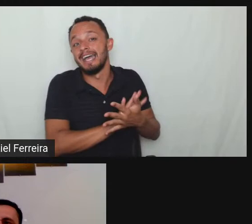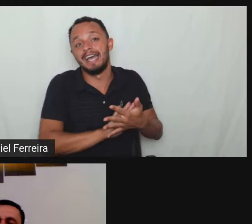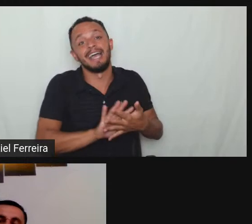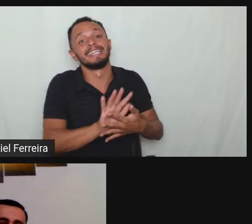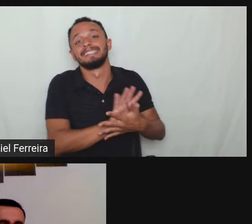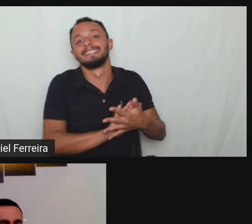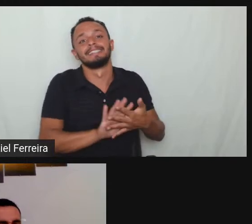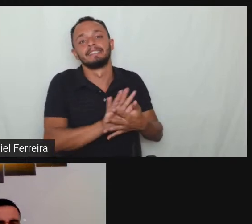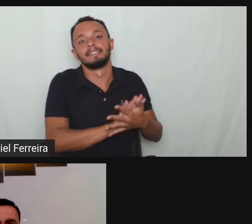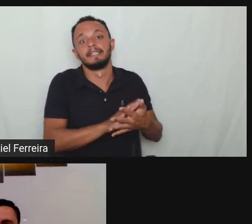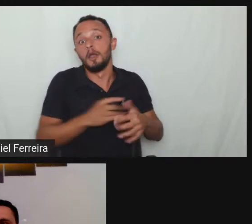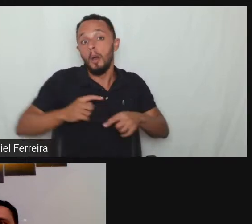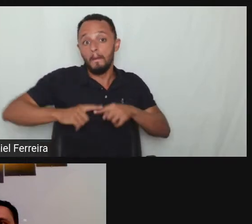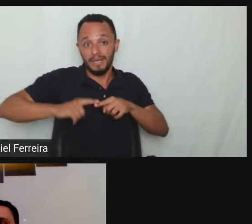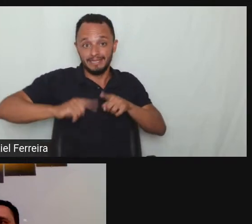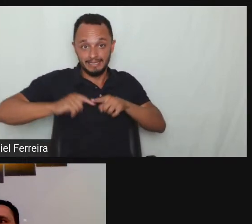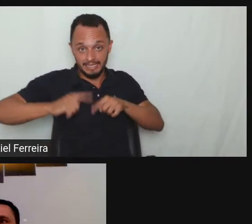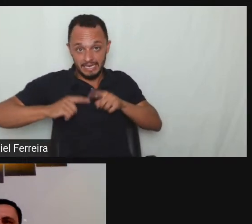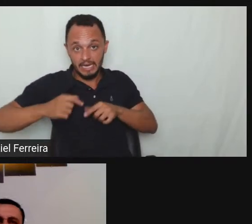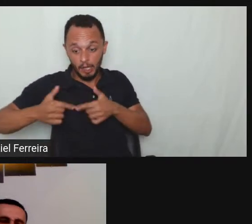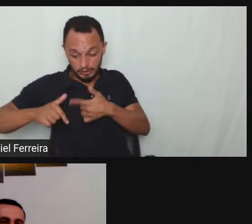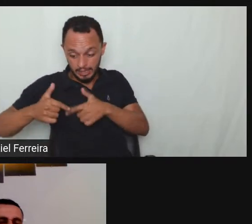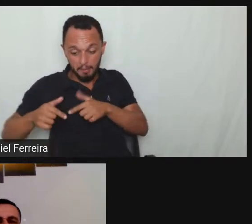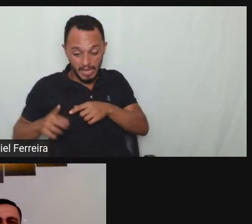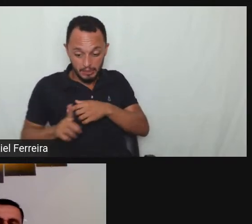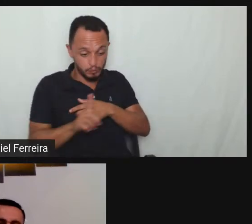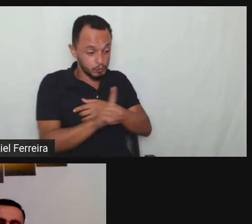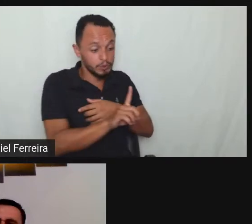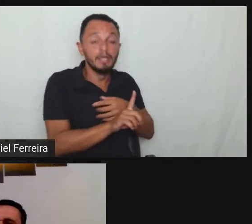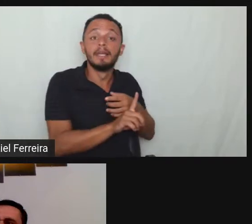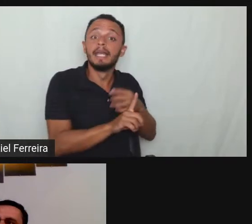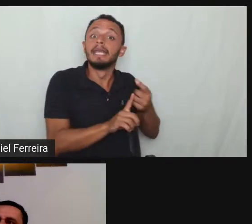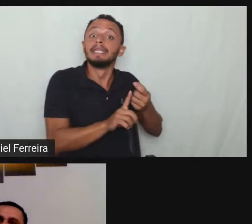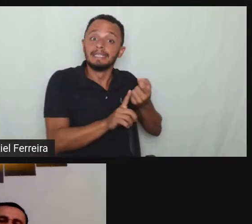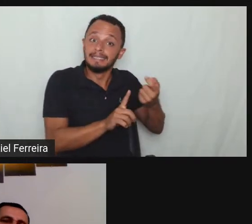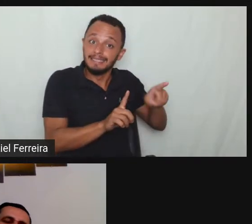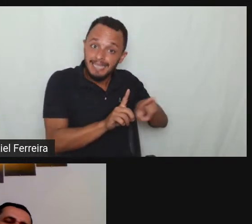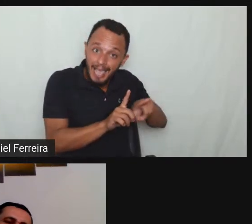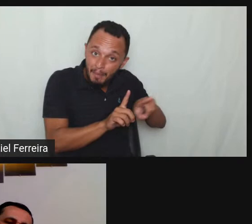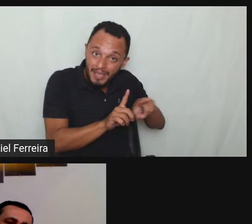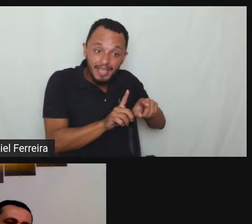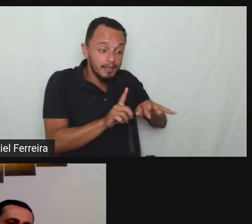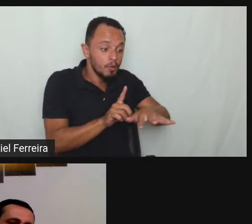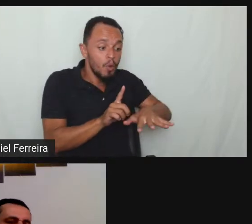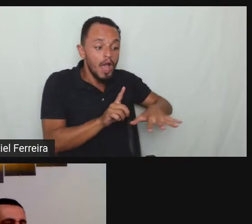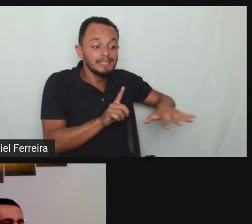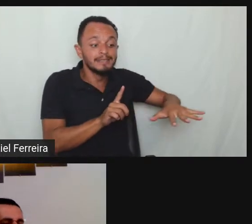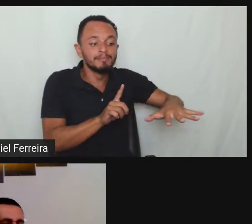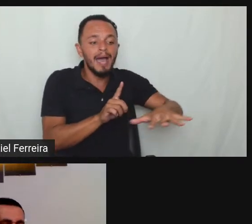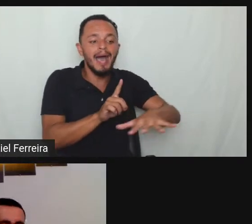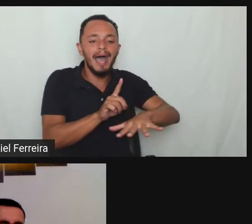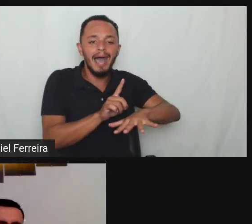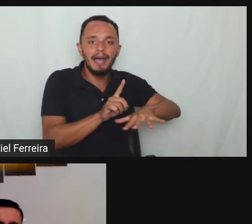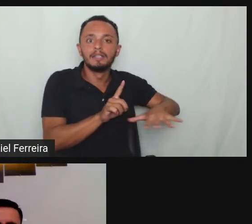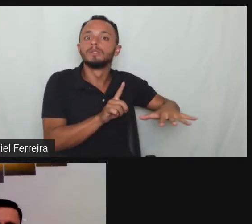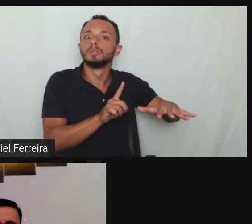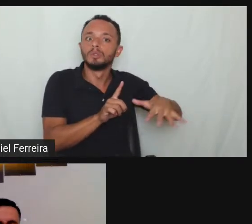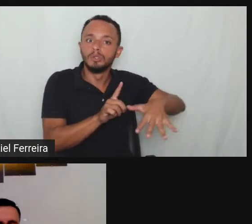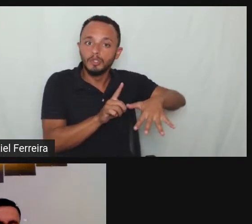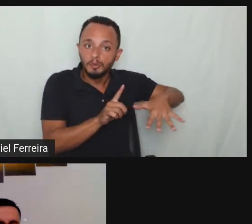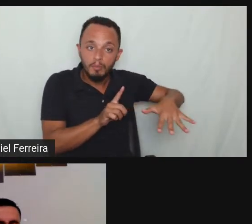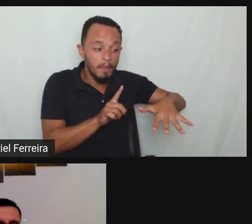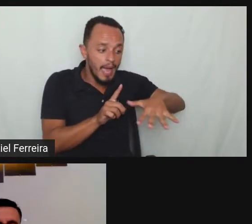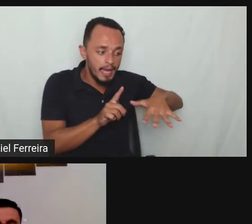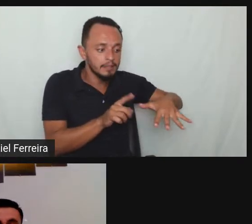precisa como também a o ambiente de trabalho em si a toda a estrutura da empresa